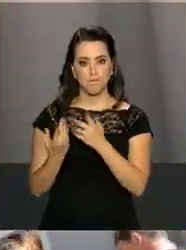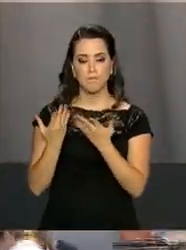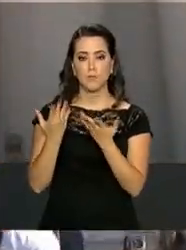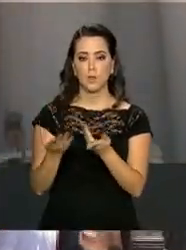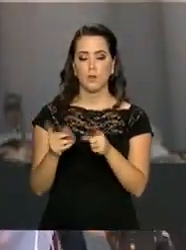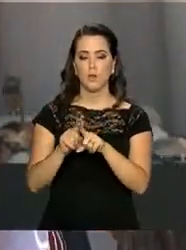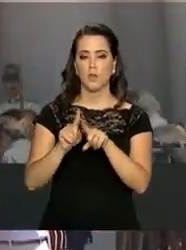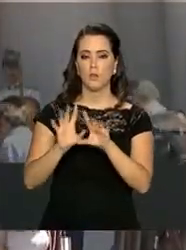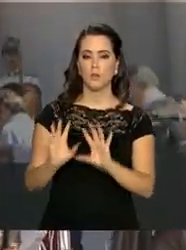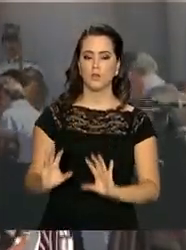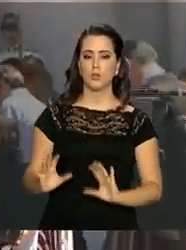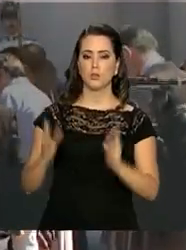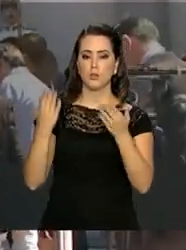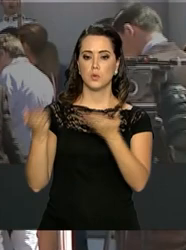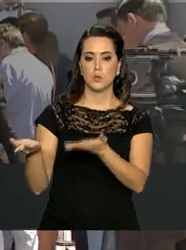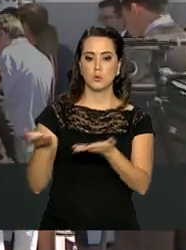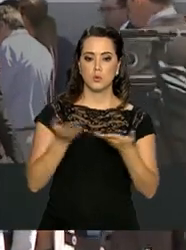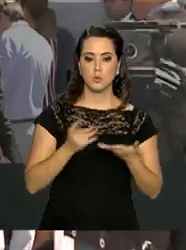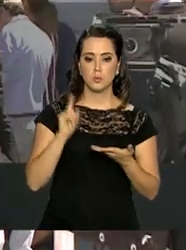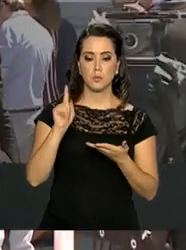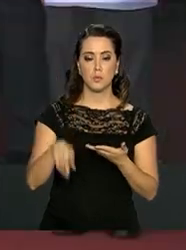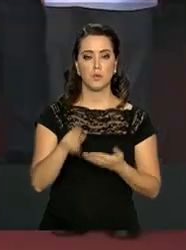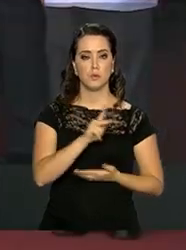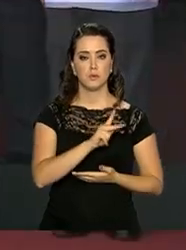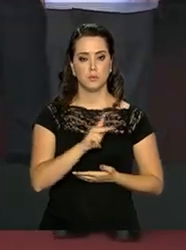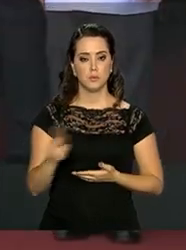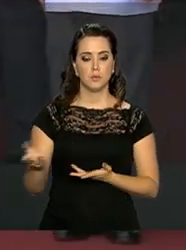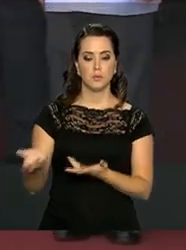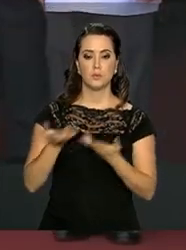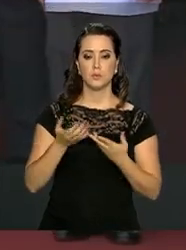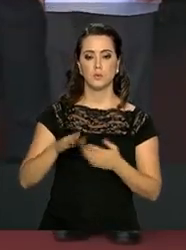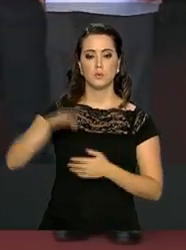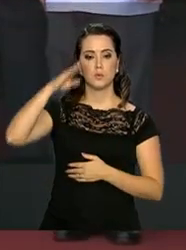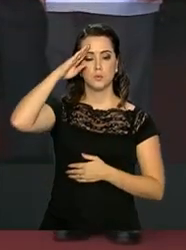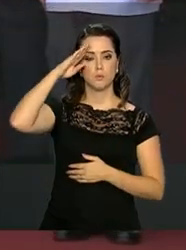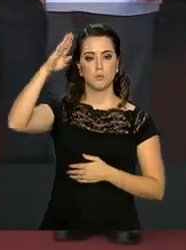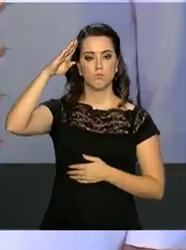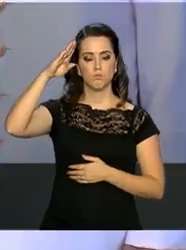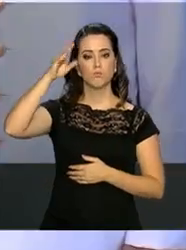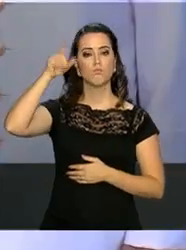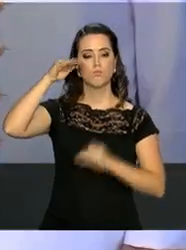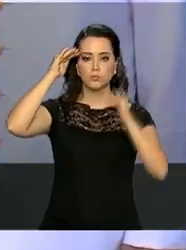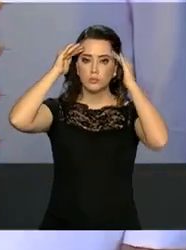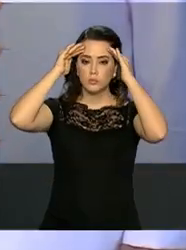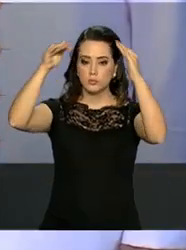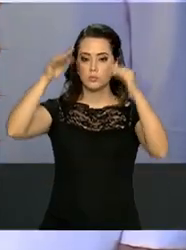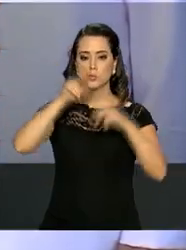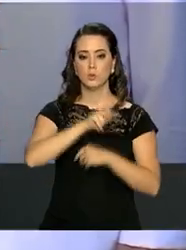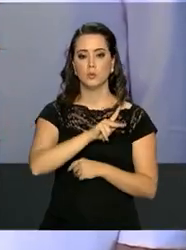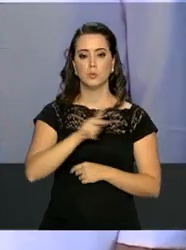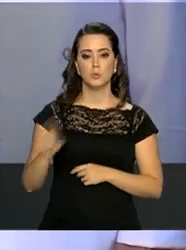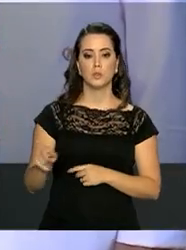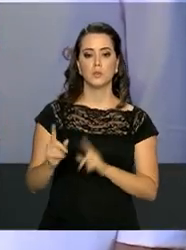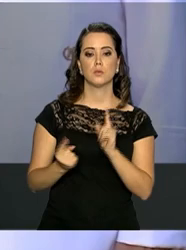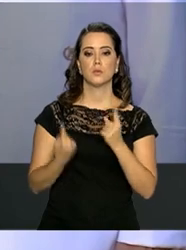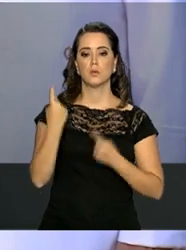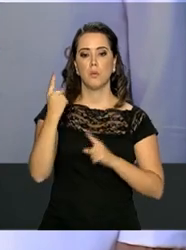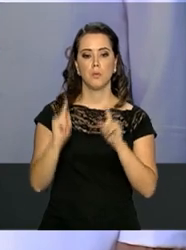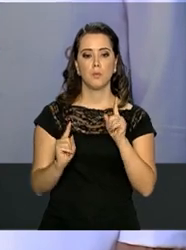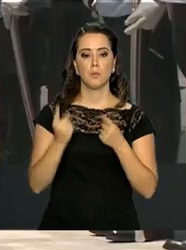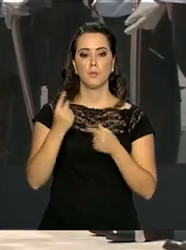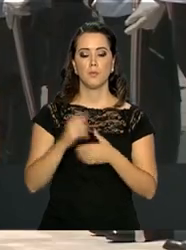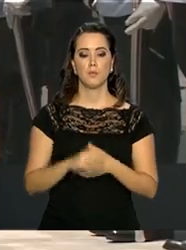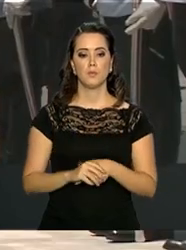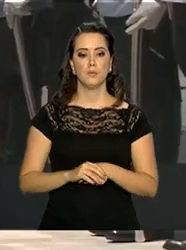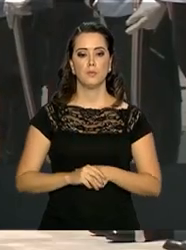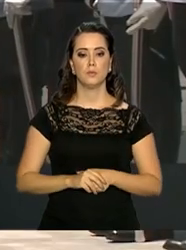cerimônia oficial de chegada ao Chile, Michel Temer foi recebido com honras militares pelo presidente chileno Sebastián